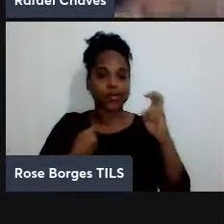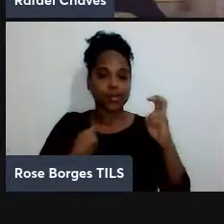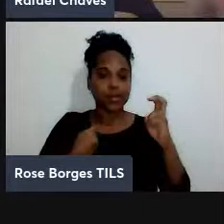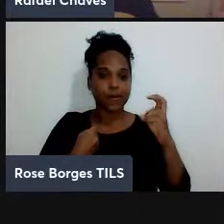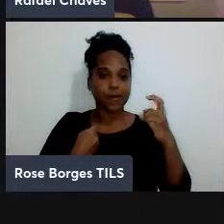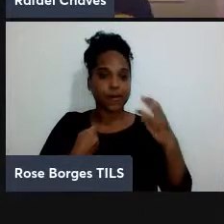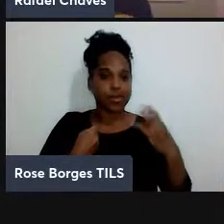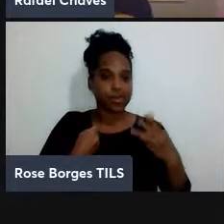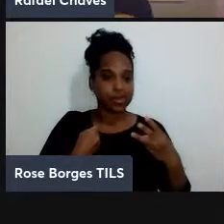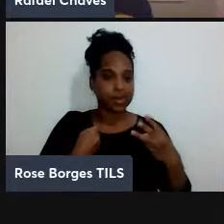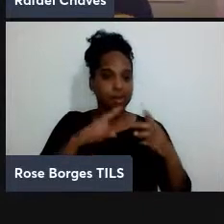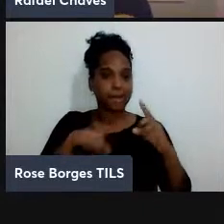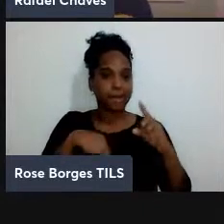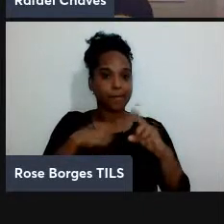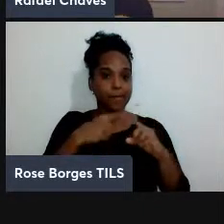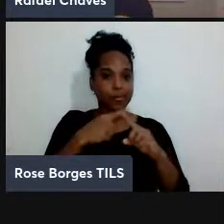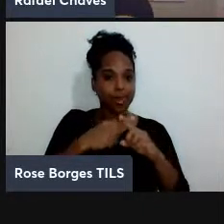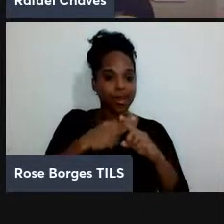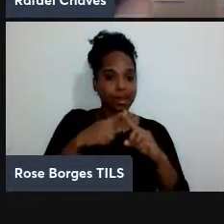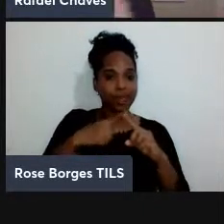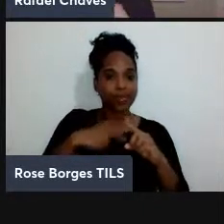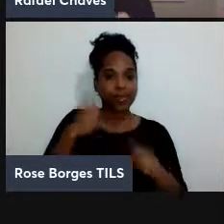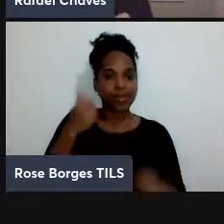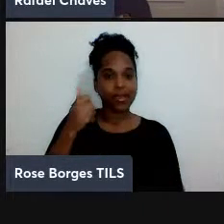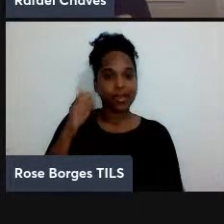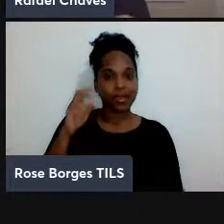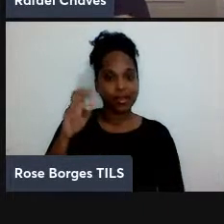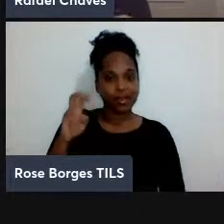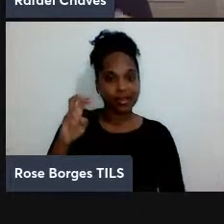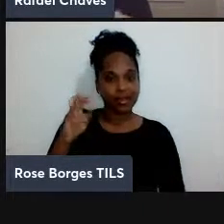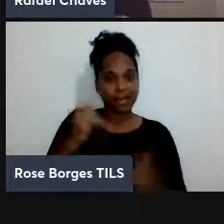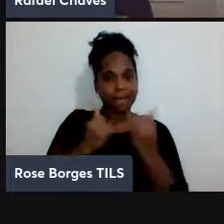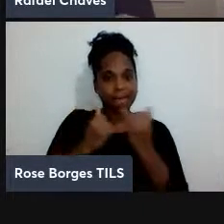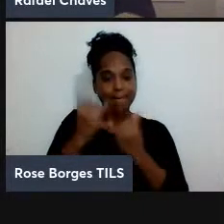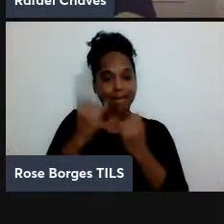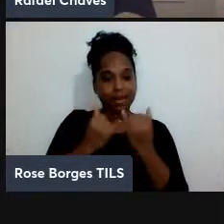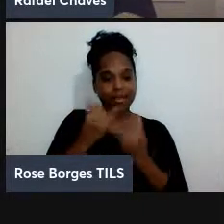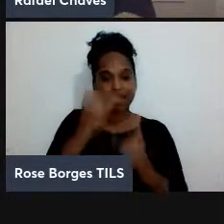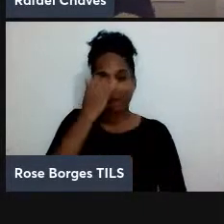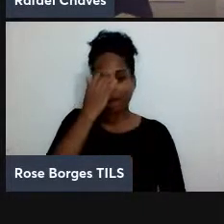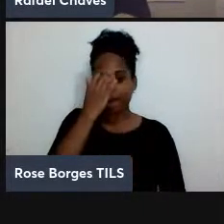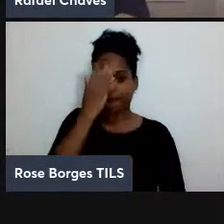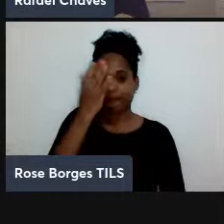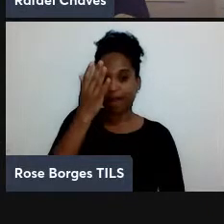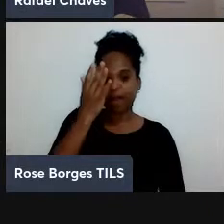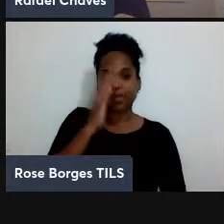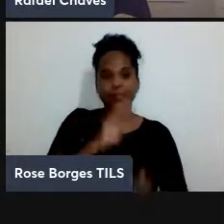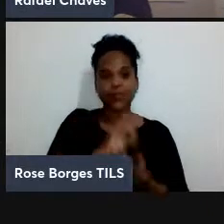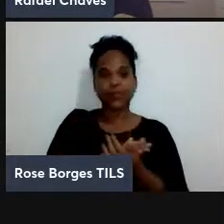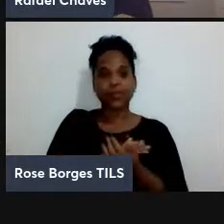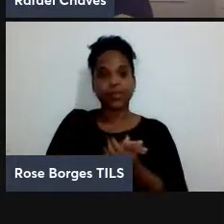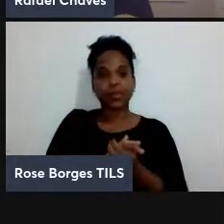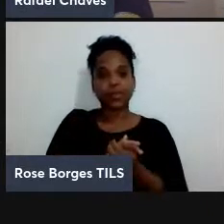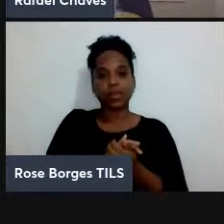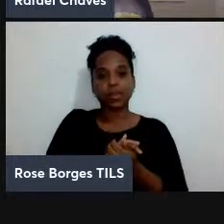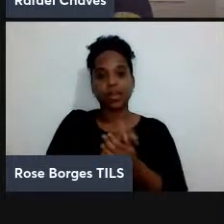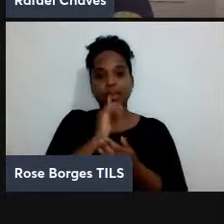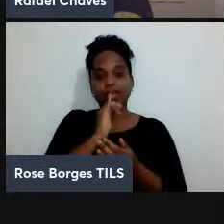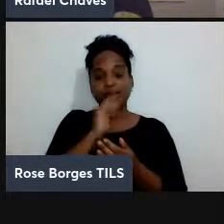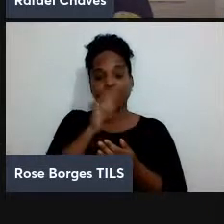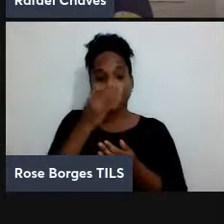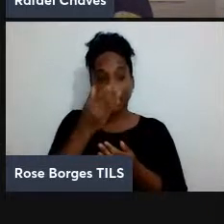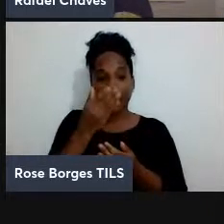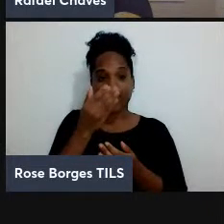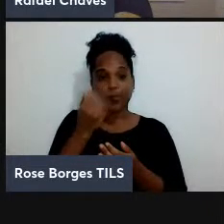multiplicados me dão o número 15 parece muito fácil mas não é se eu der para vocês esse número gigantesco aqui e